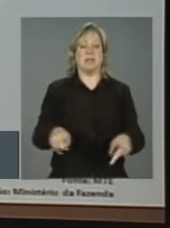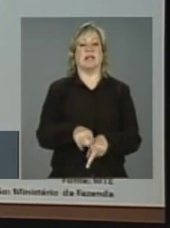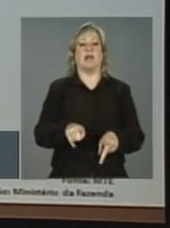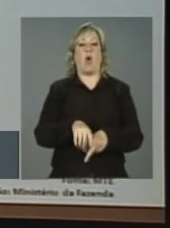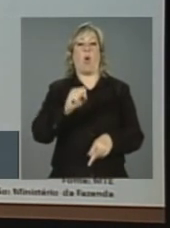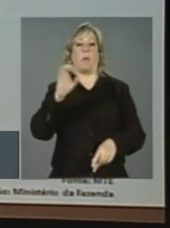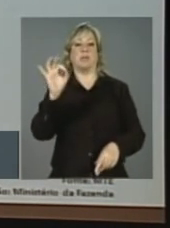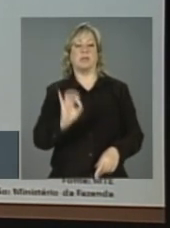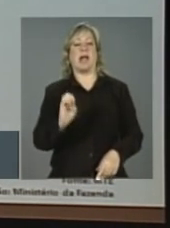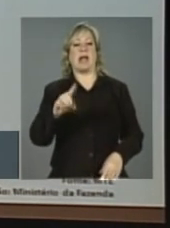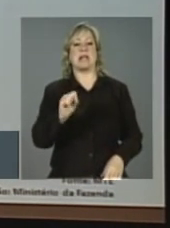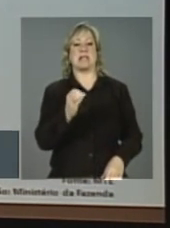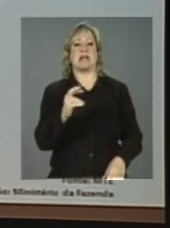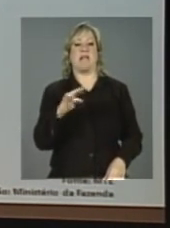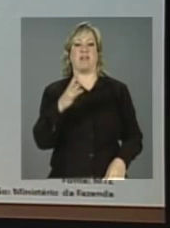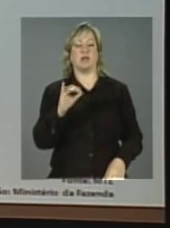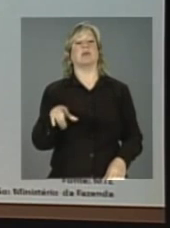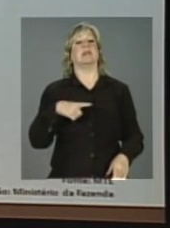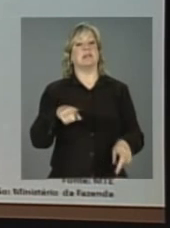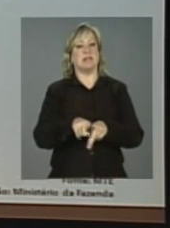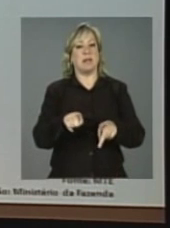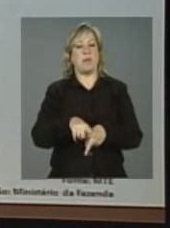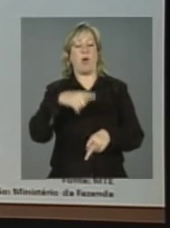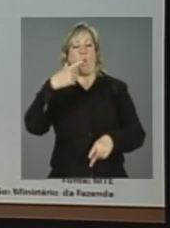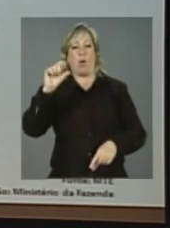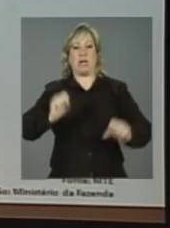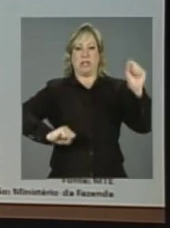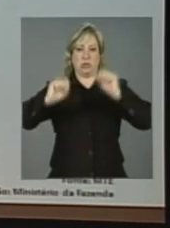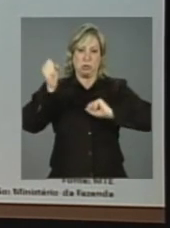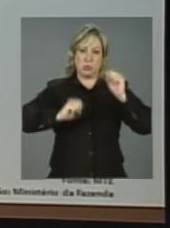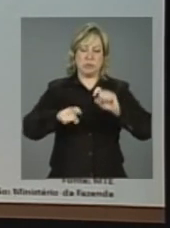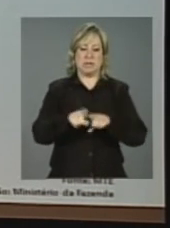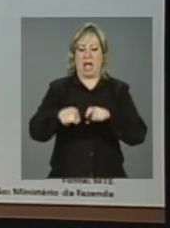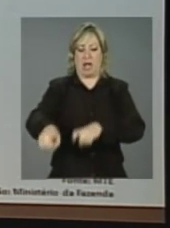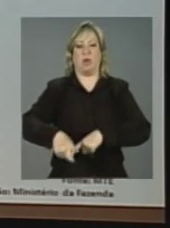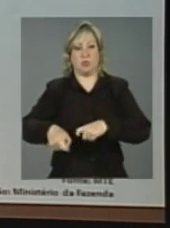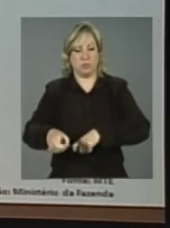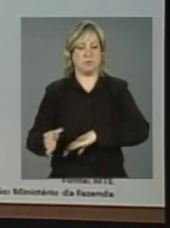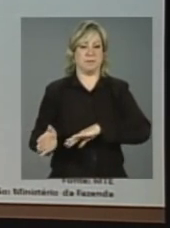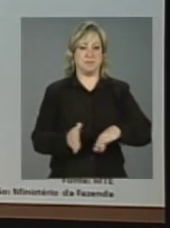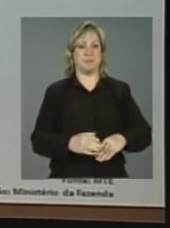serviços, depois temos um pouco de indústria e agricultura. Passamos adiante.